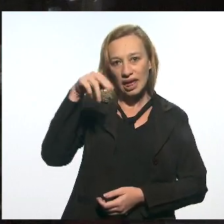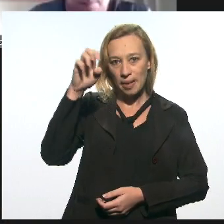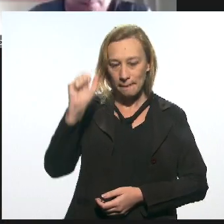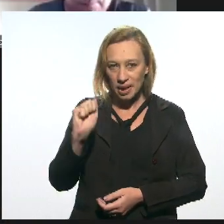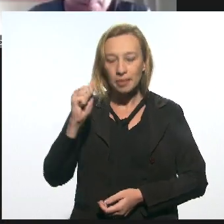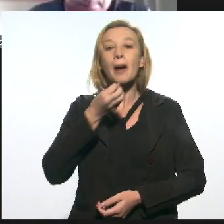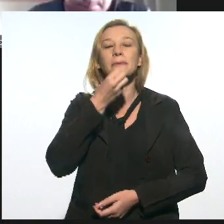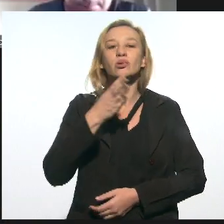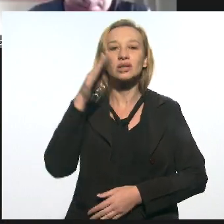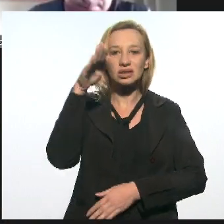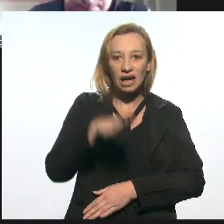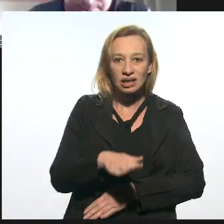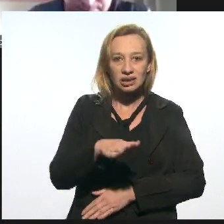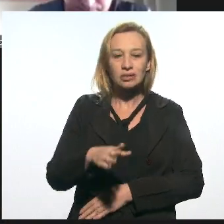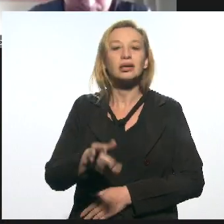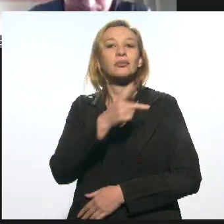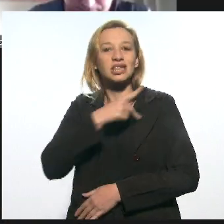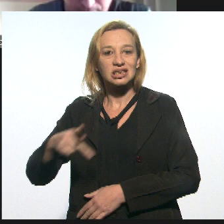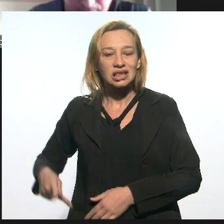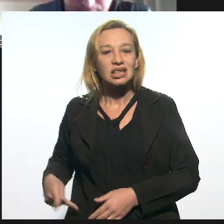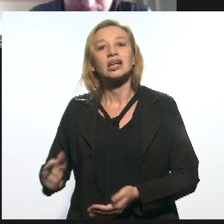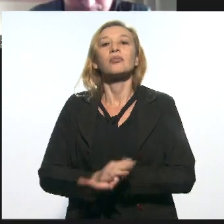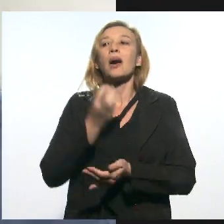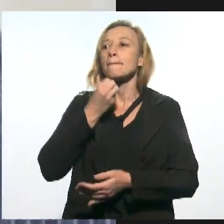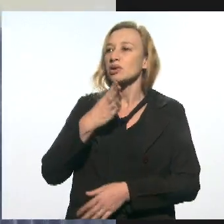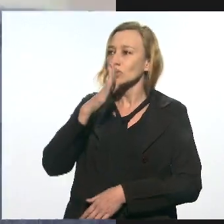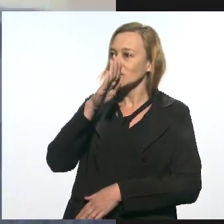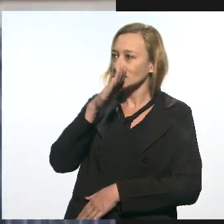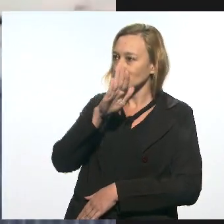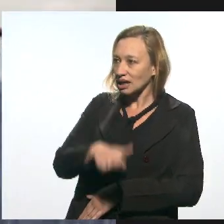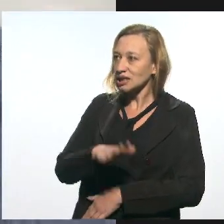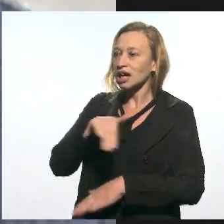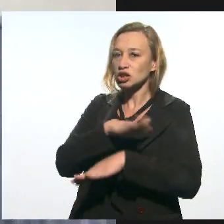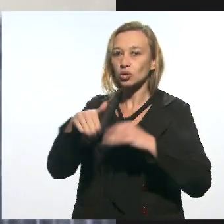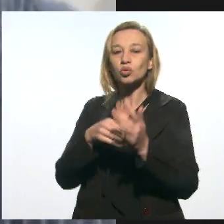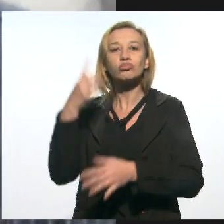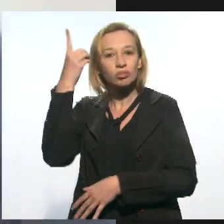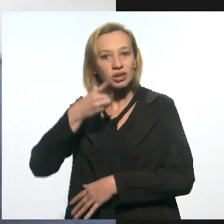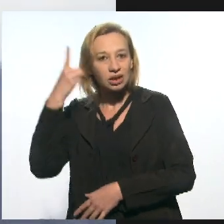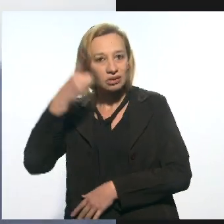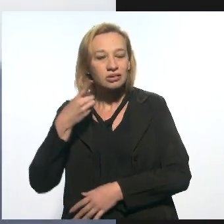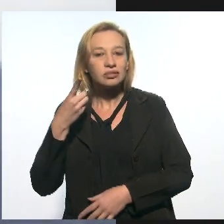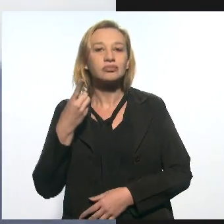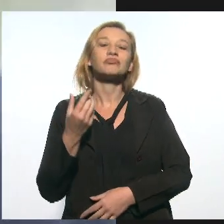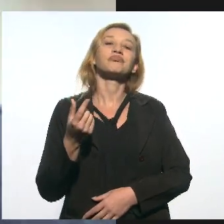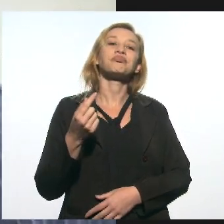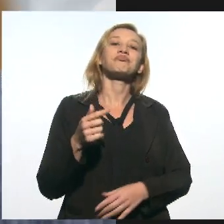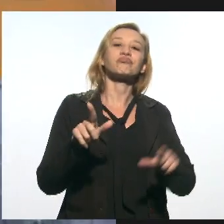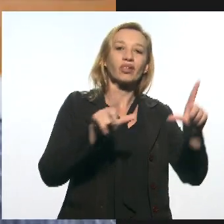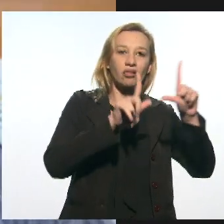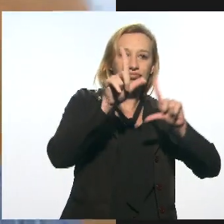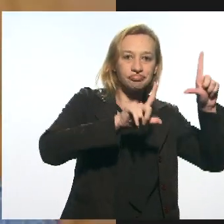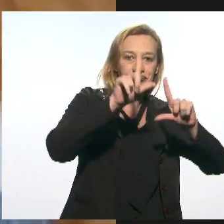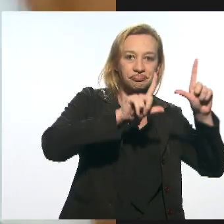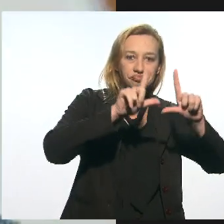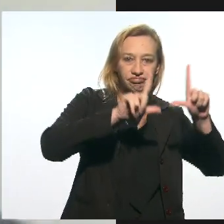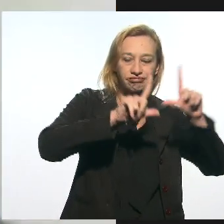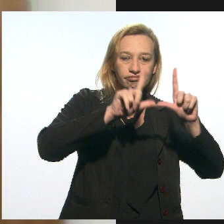Boa tarde, presidente. Boa tarde a todos os deputados, deputados também aí que assistem a Bialerge.